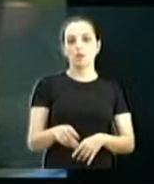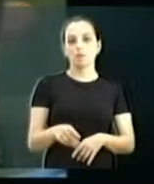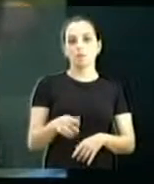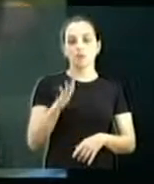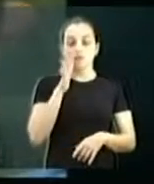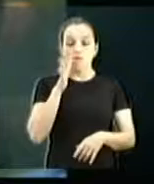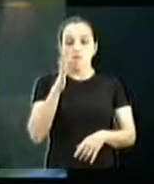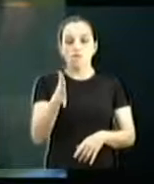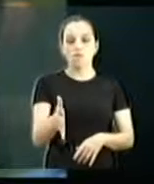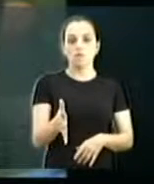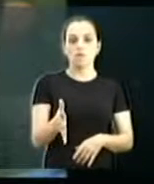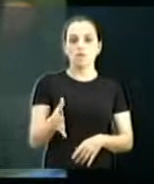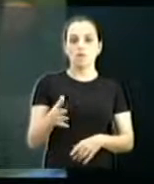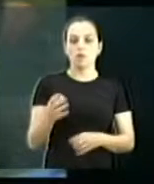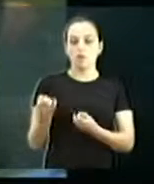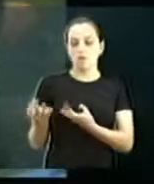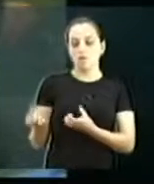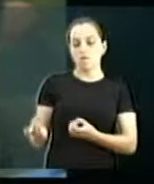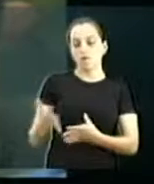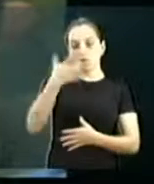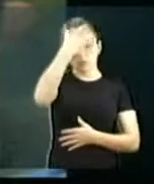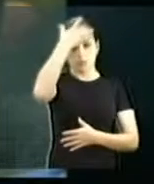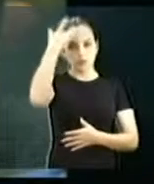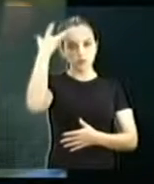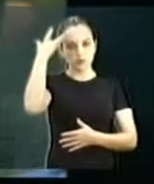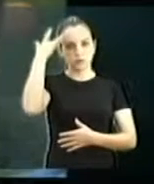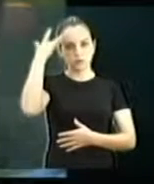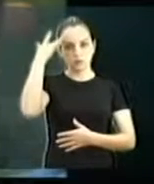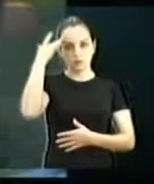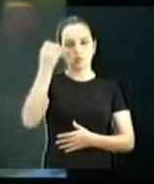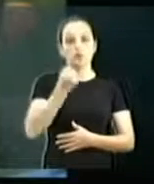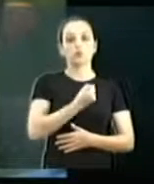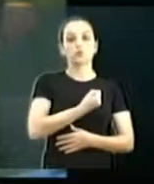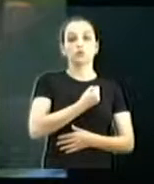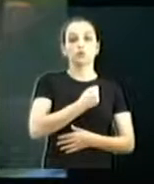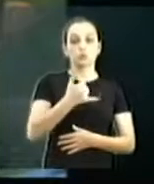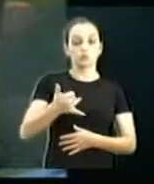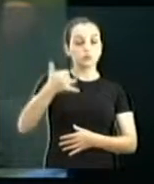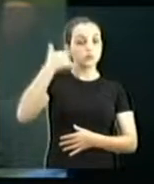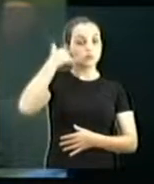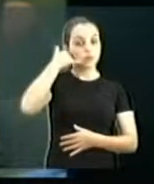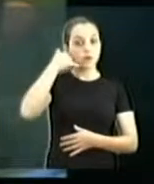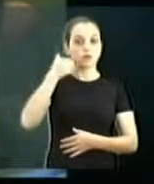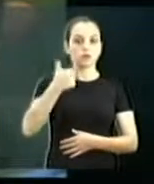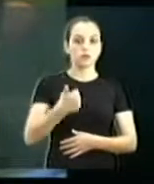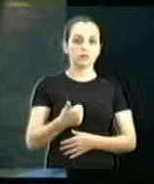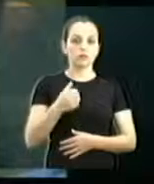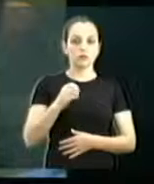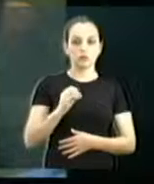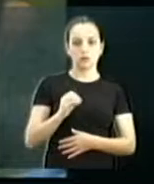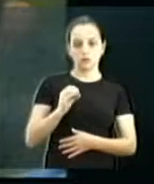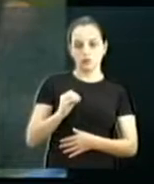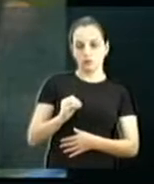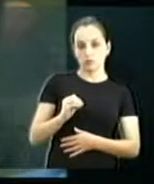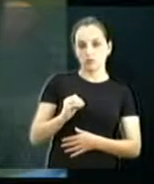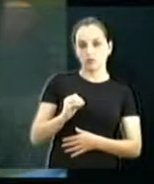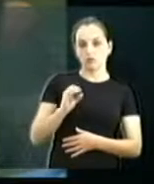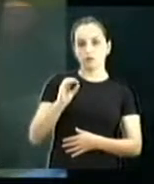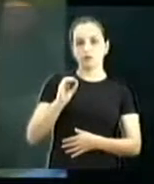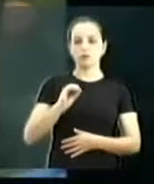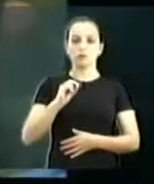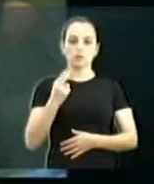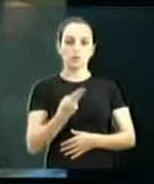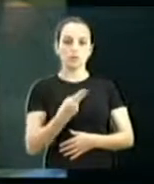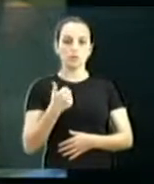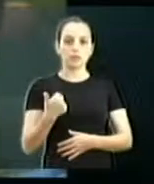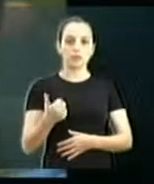Quem tiver alguma suspeita pode e deve denunciar através desses dois telefones, número